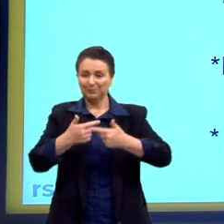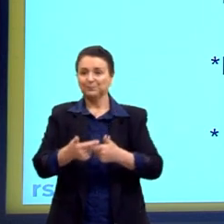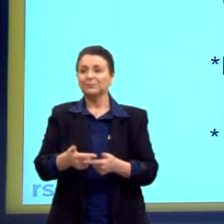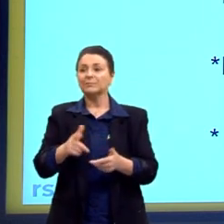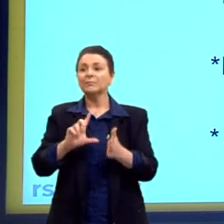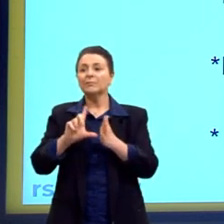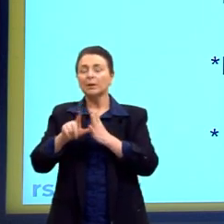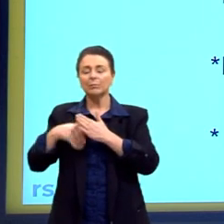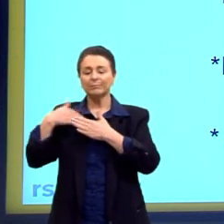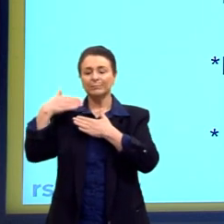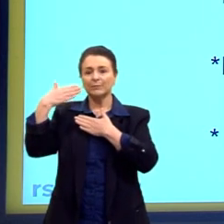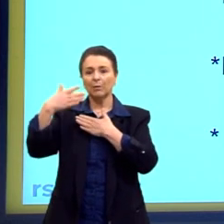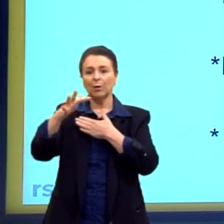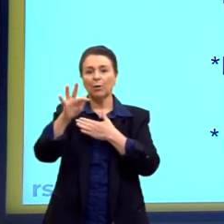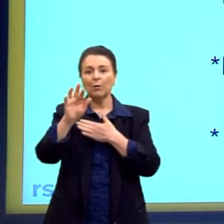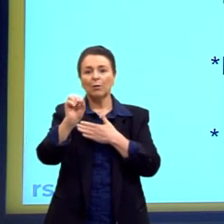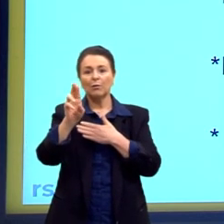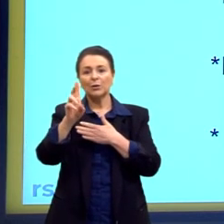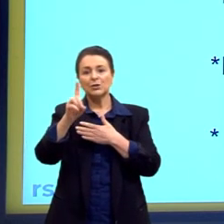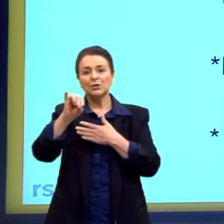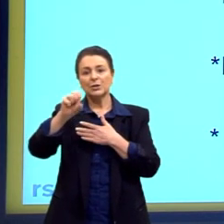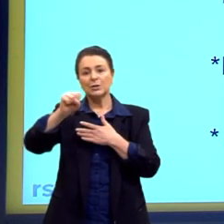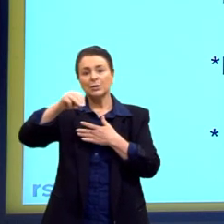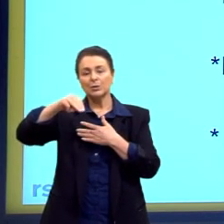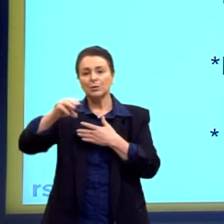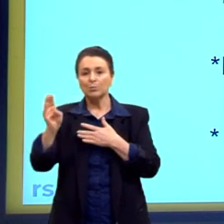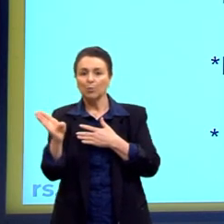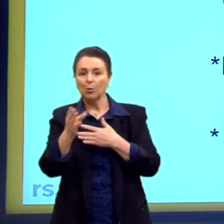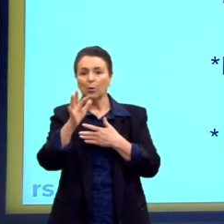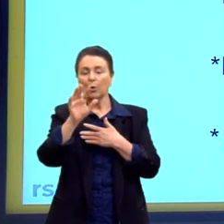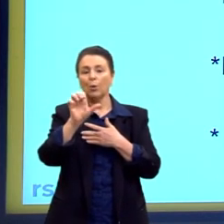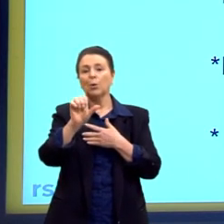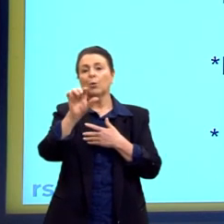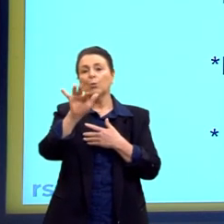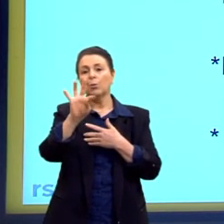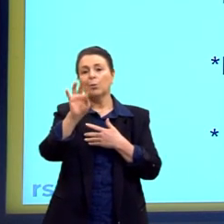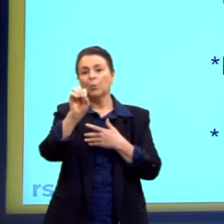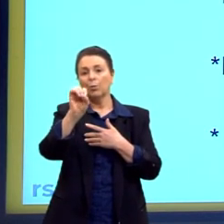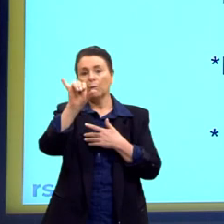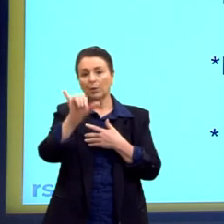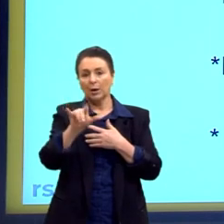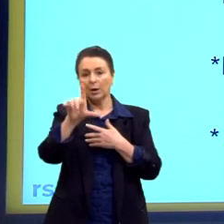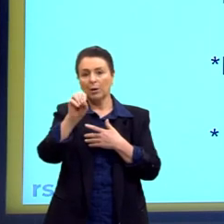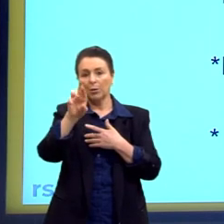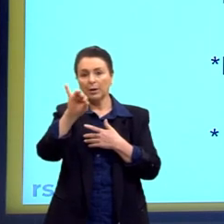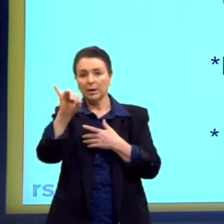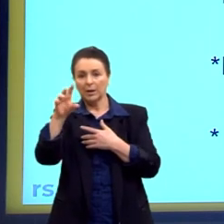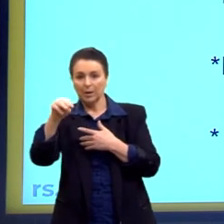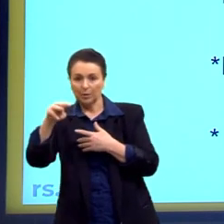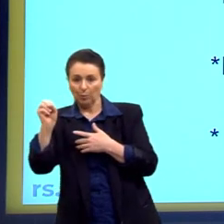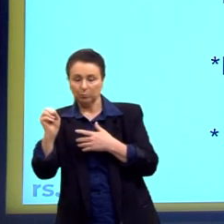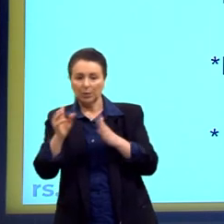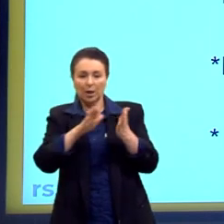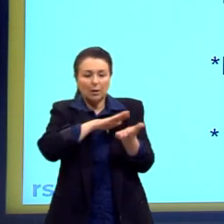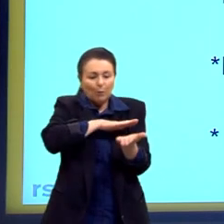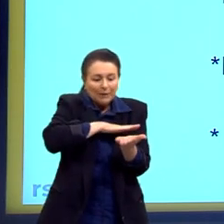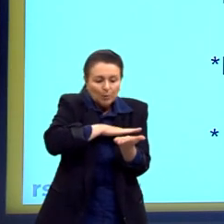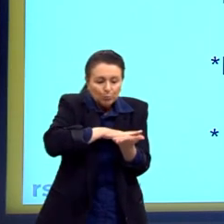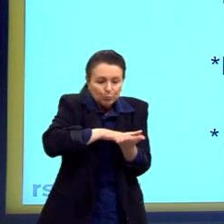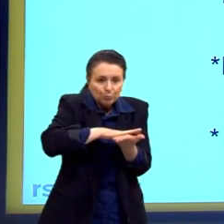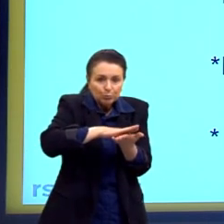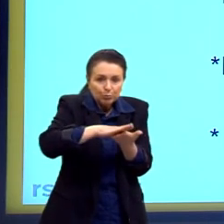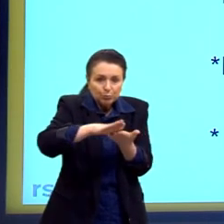avançando, Fordismo e o Taylorismo, que são formas de controlar o trabalhador, observar